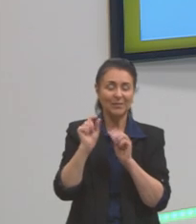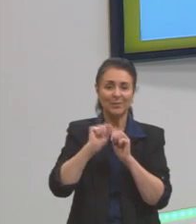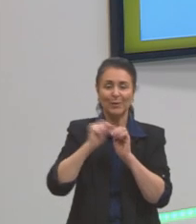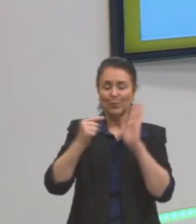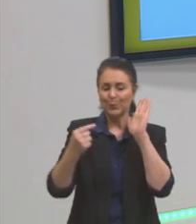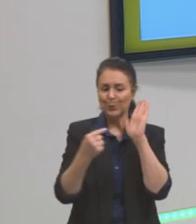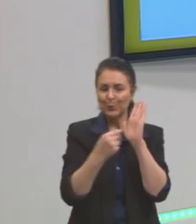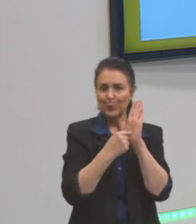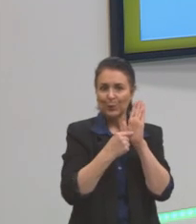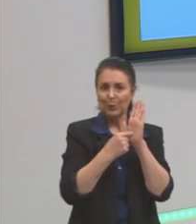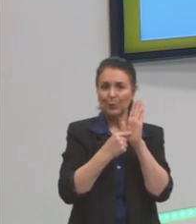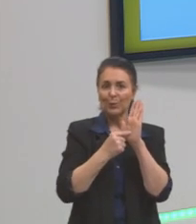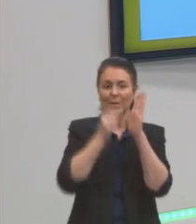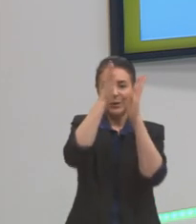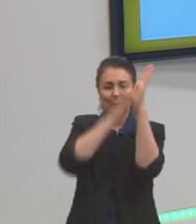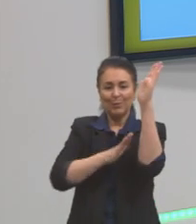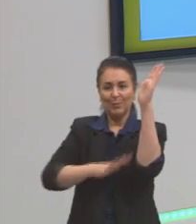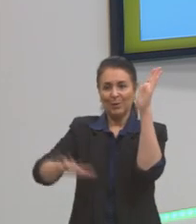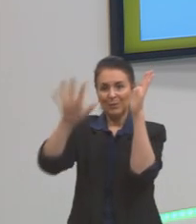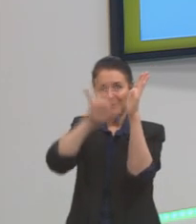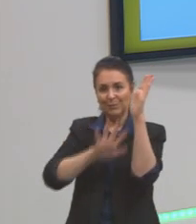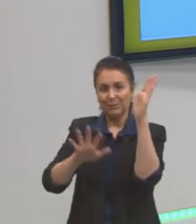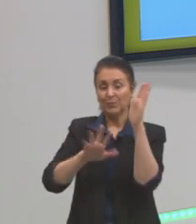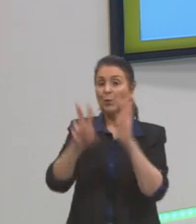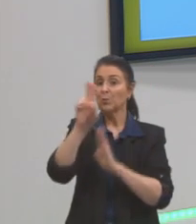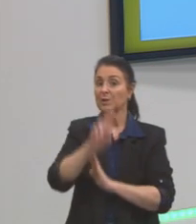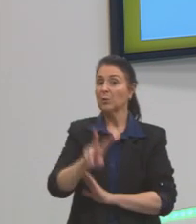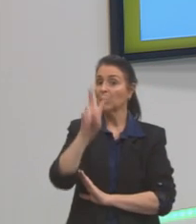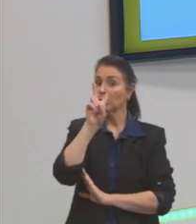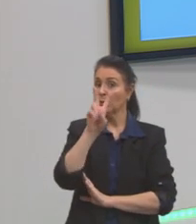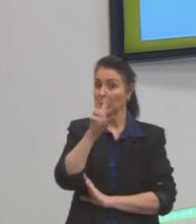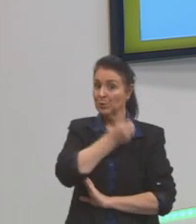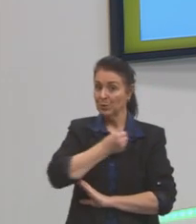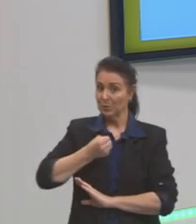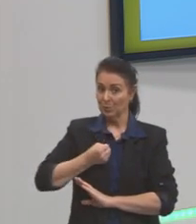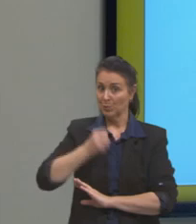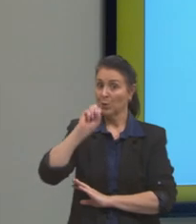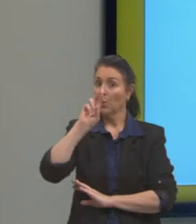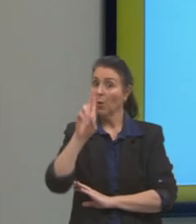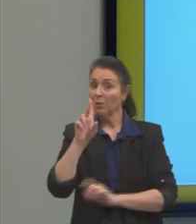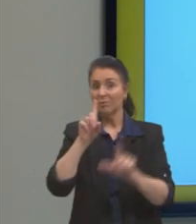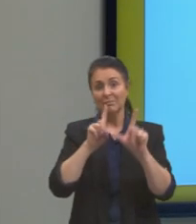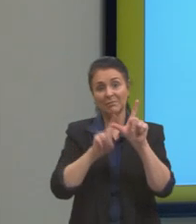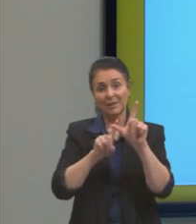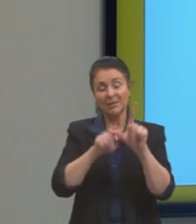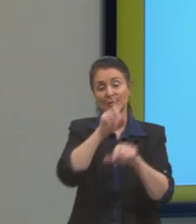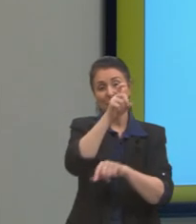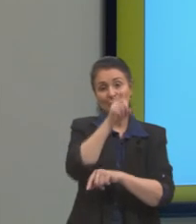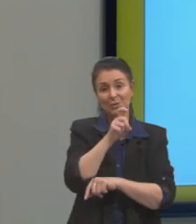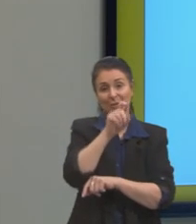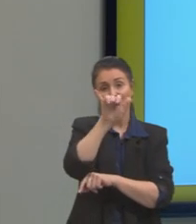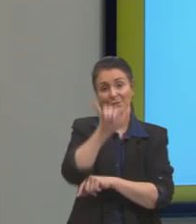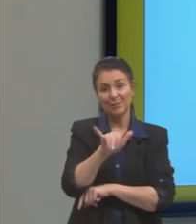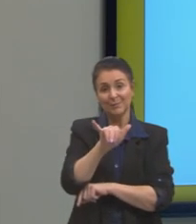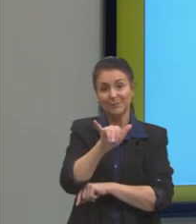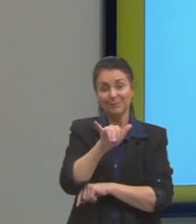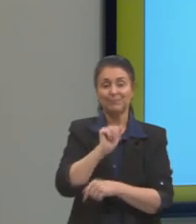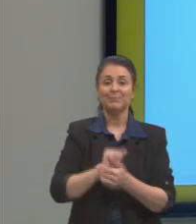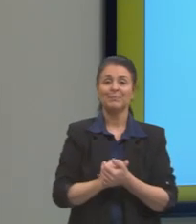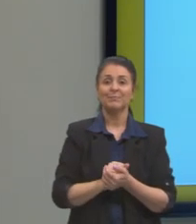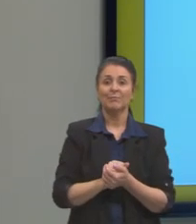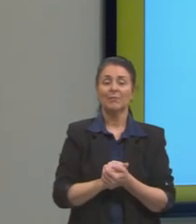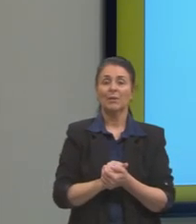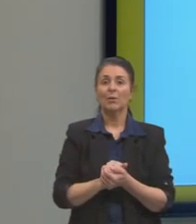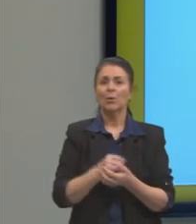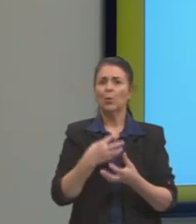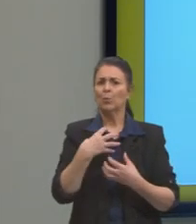um ponto no plano cartesiano a partir de duas referências, então, X e Y. Vamos ao exemplo. O modo